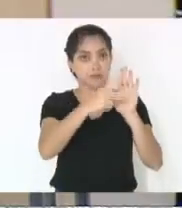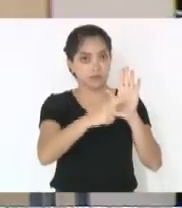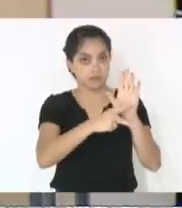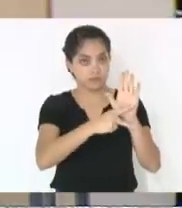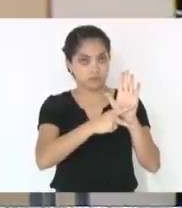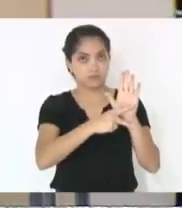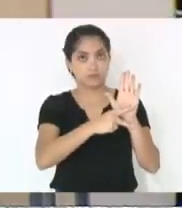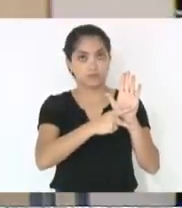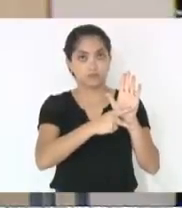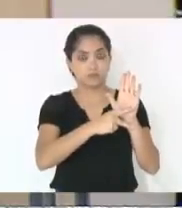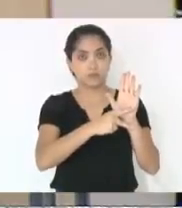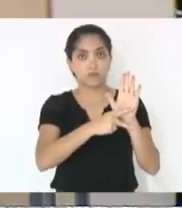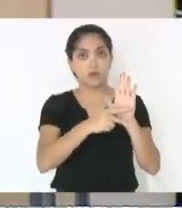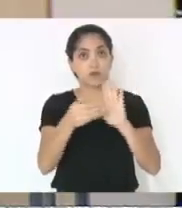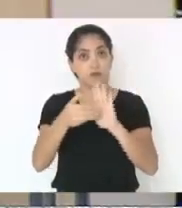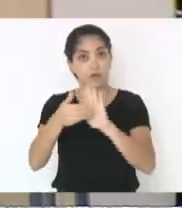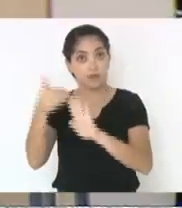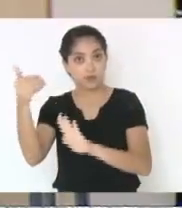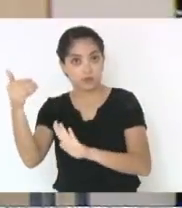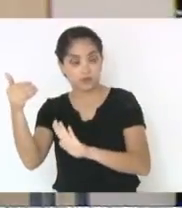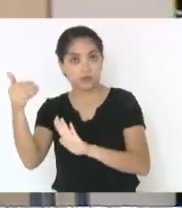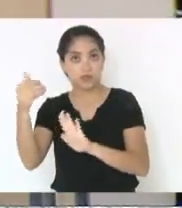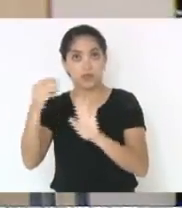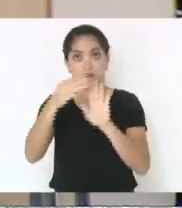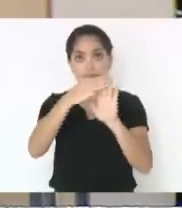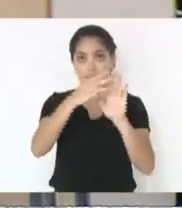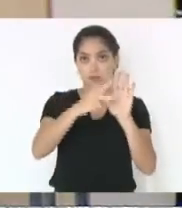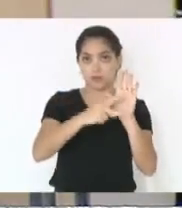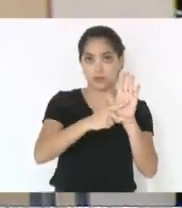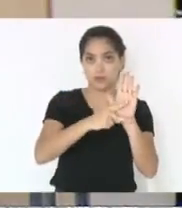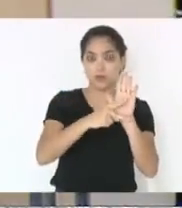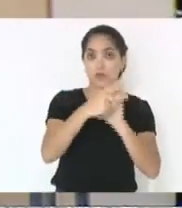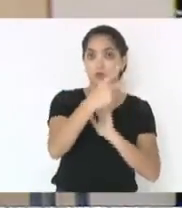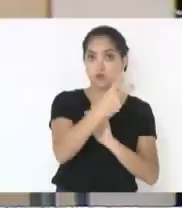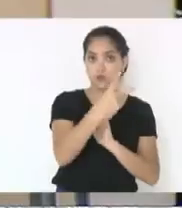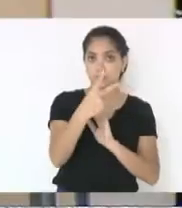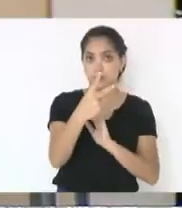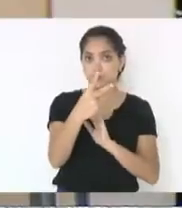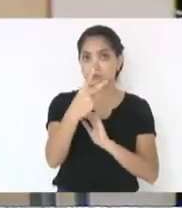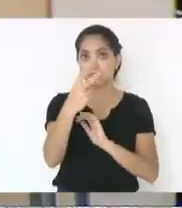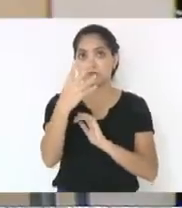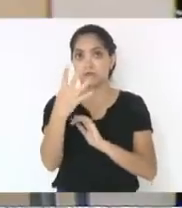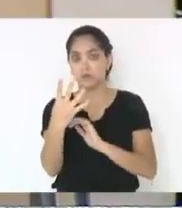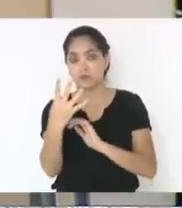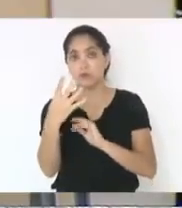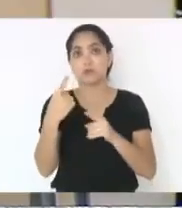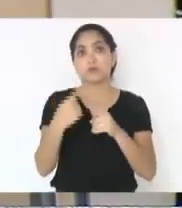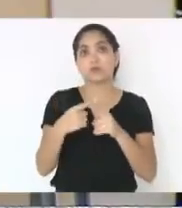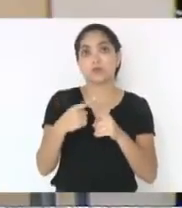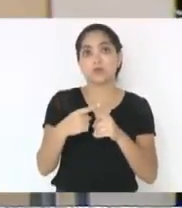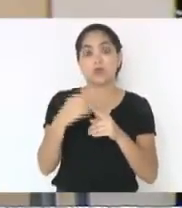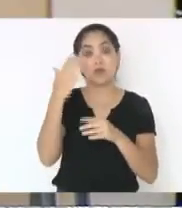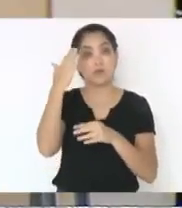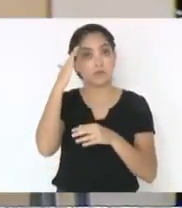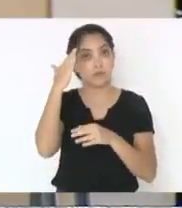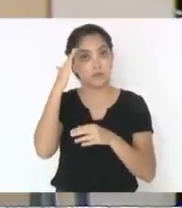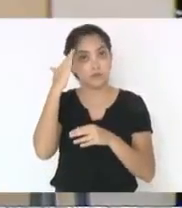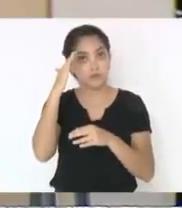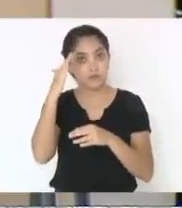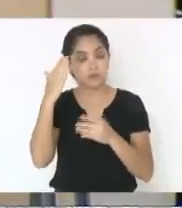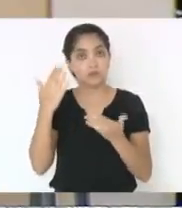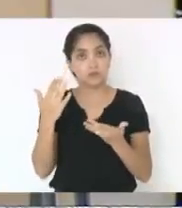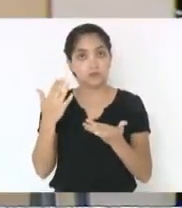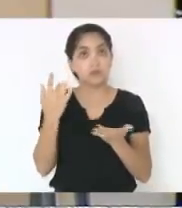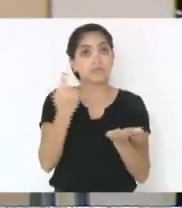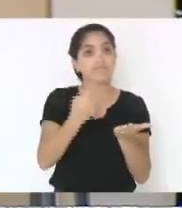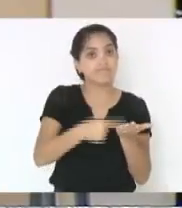Eu vou retirar da pauta a medida provisória 224, porque eu havia entendido que havia um